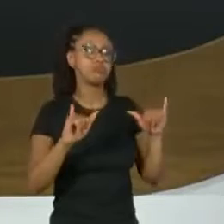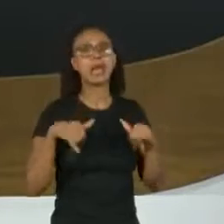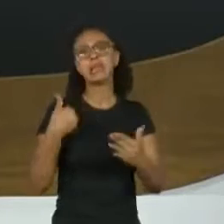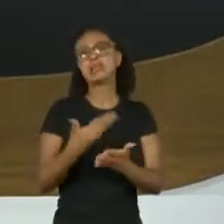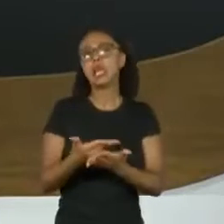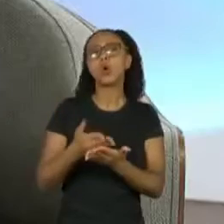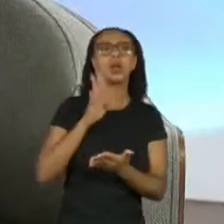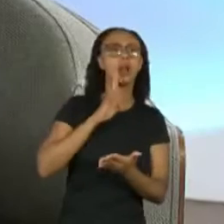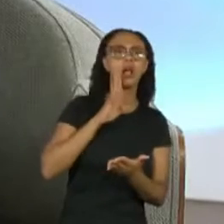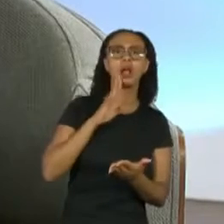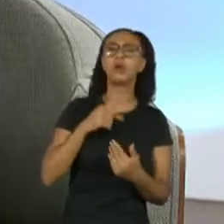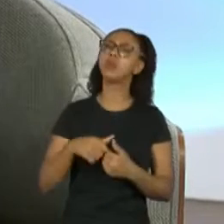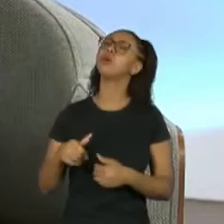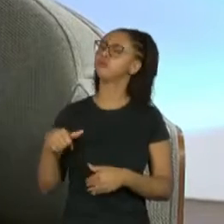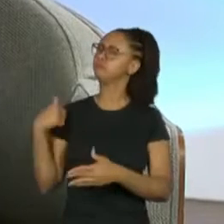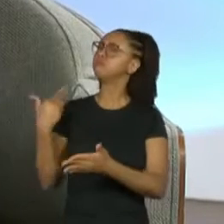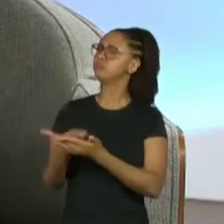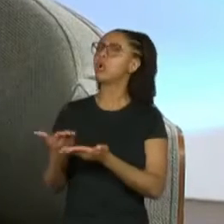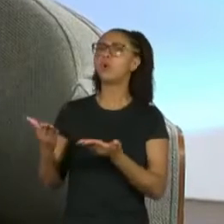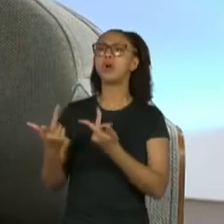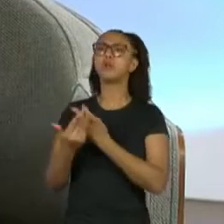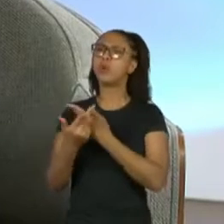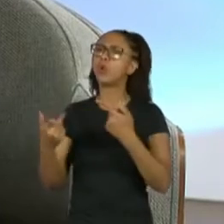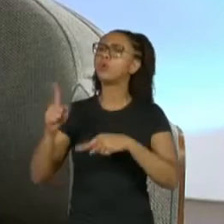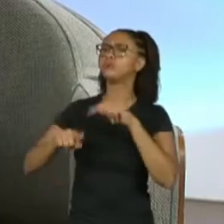legal, como é essa sua... Só aparecido coisas legais.